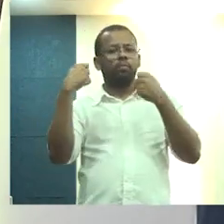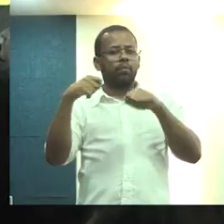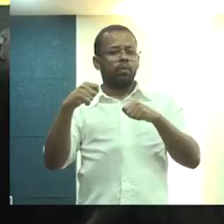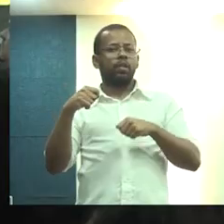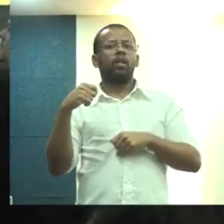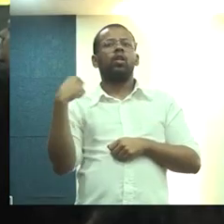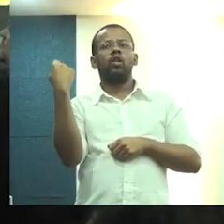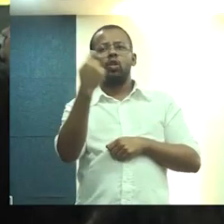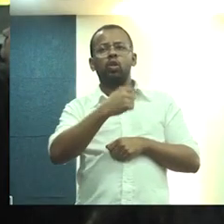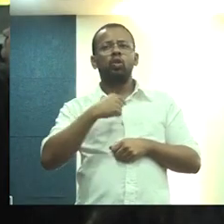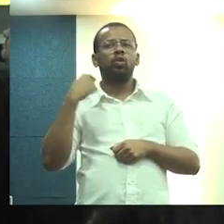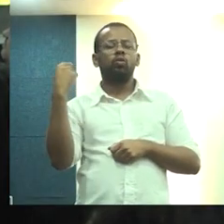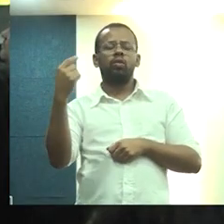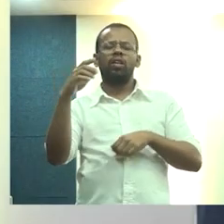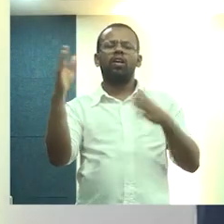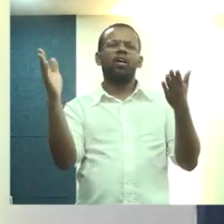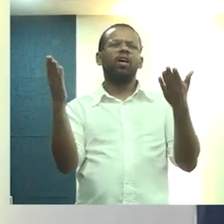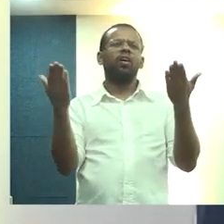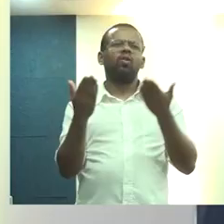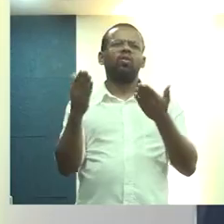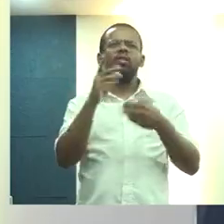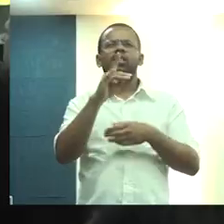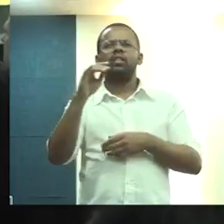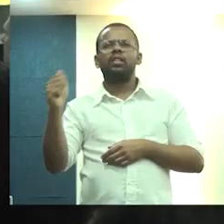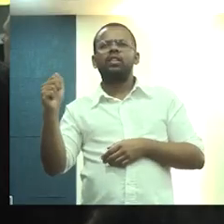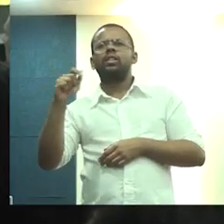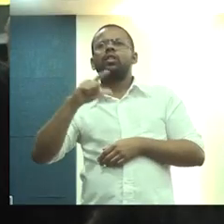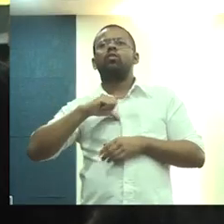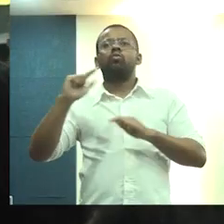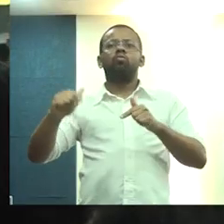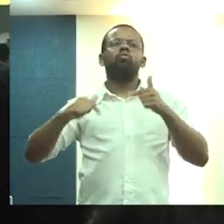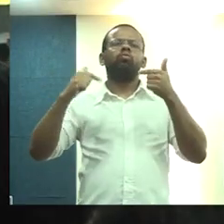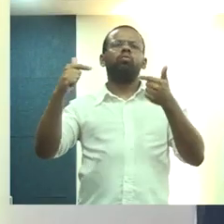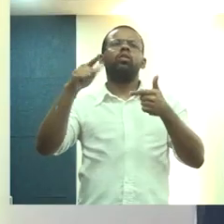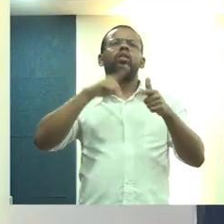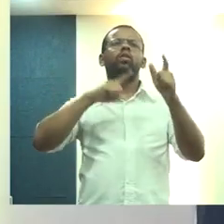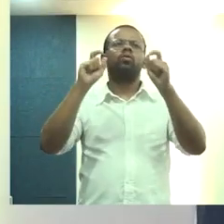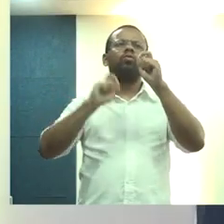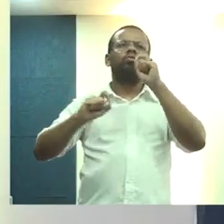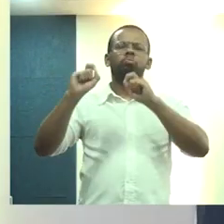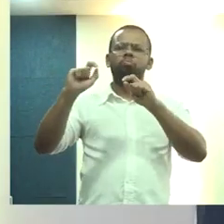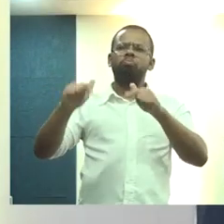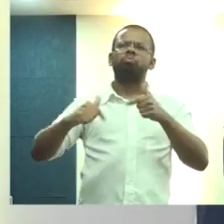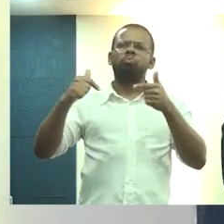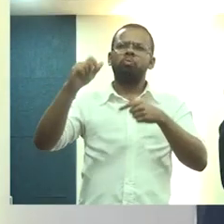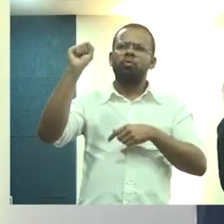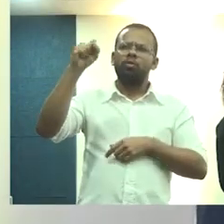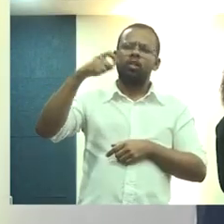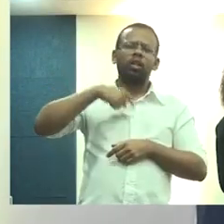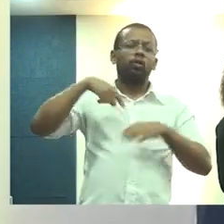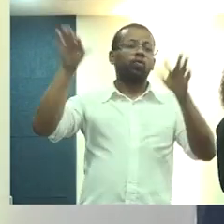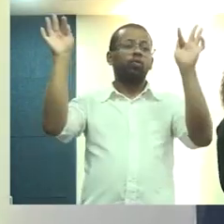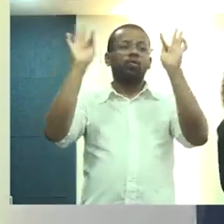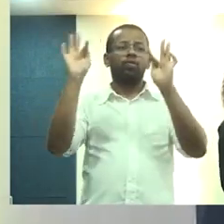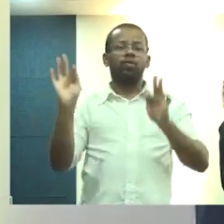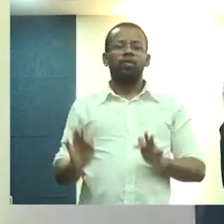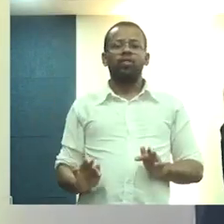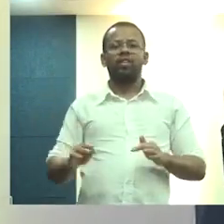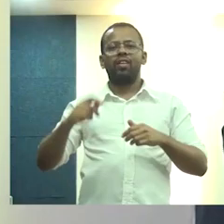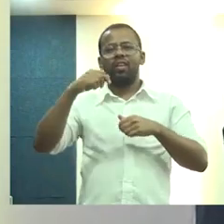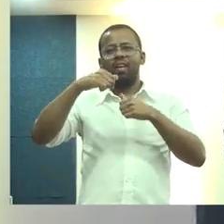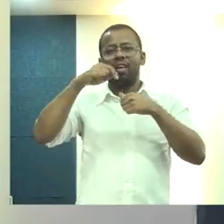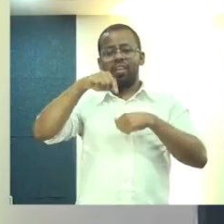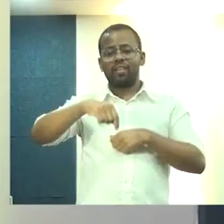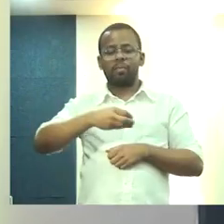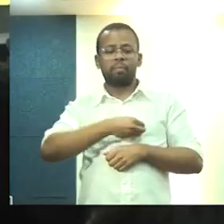Então, acho que esses dias de debate têm sido muito firmes. Estou feliz de estar aqui nessa mesa.